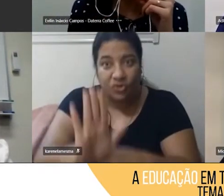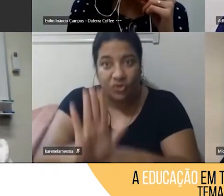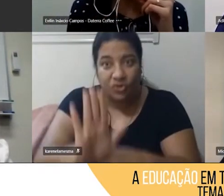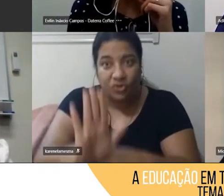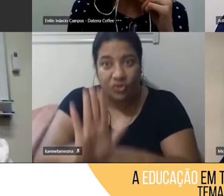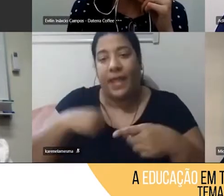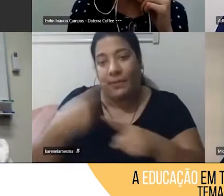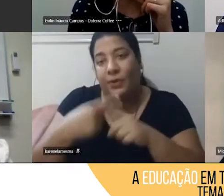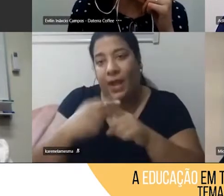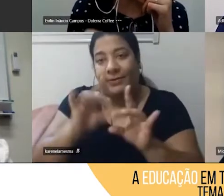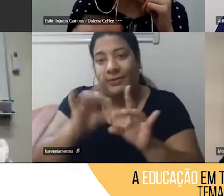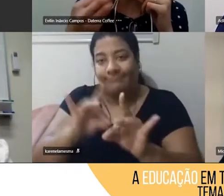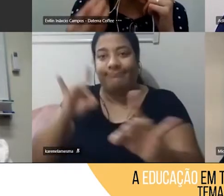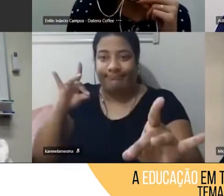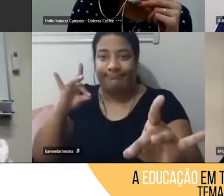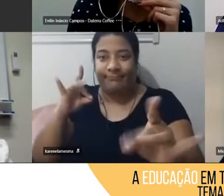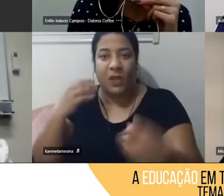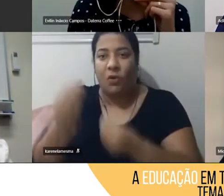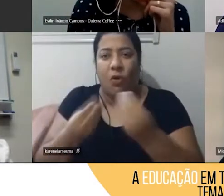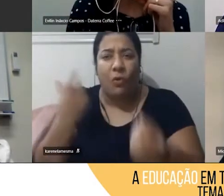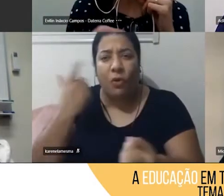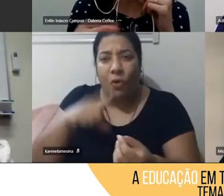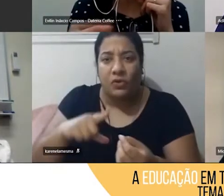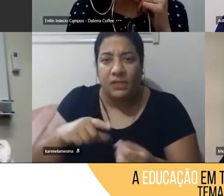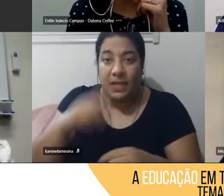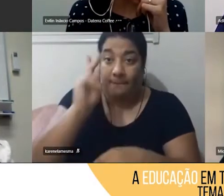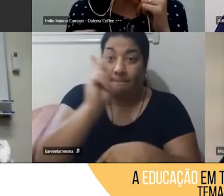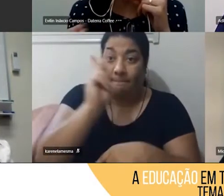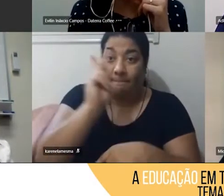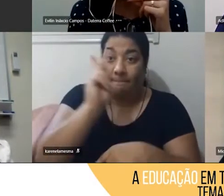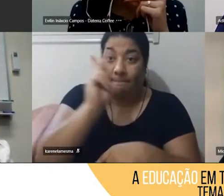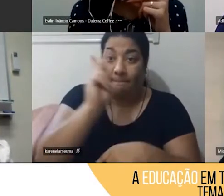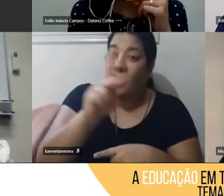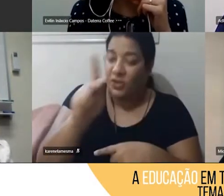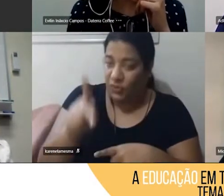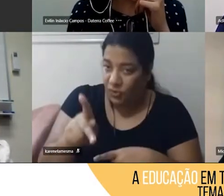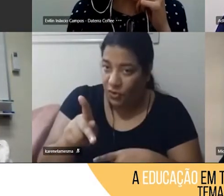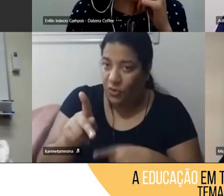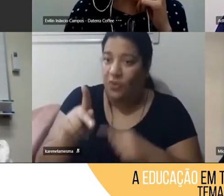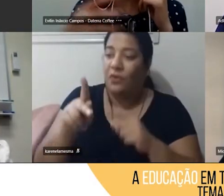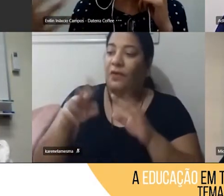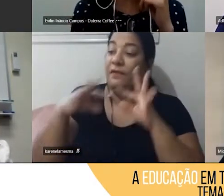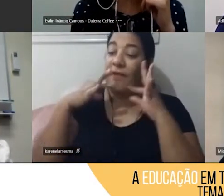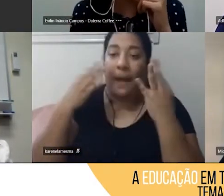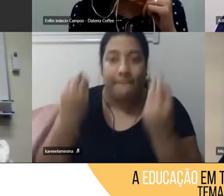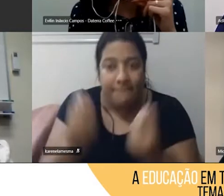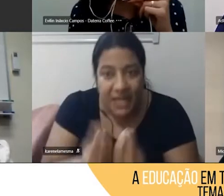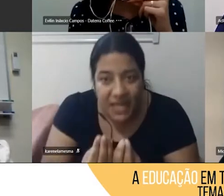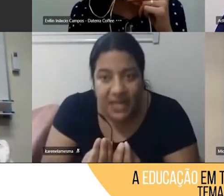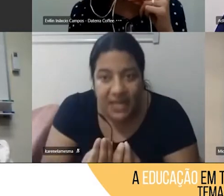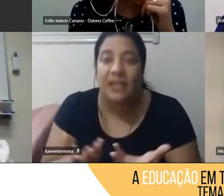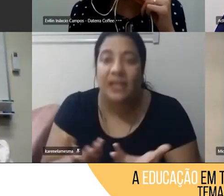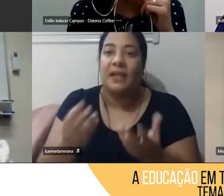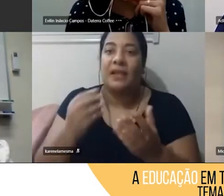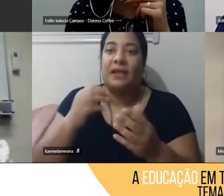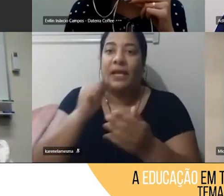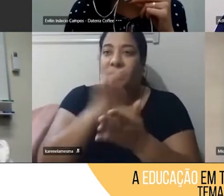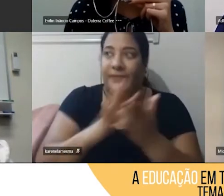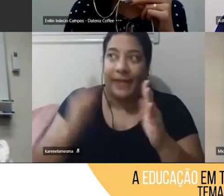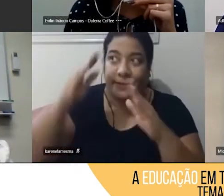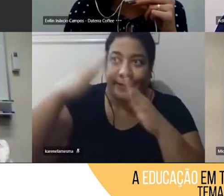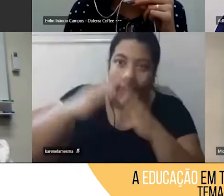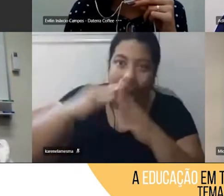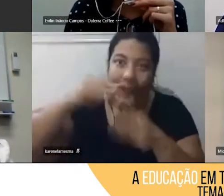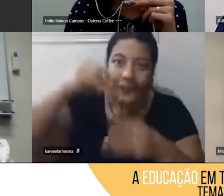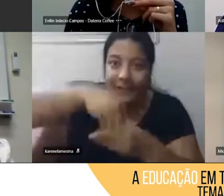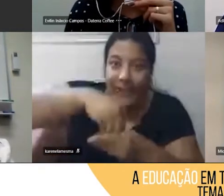como conciliar a docência com a família, com as atividades de casa, uma vez que tudo isso